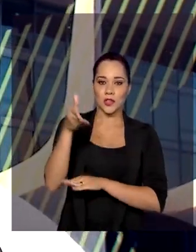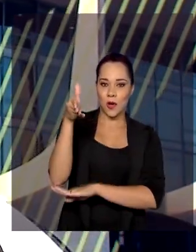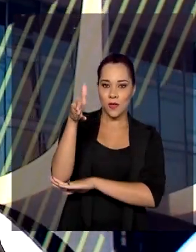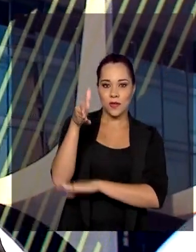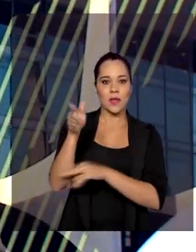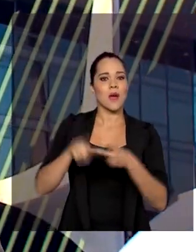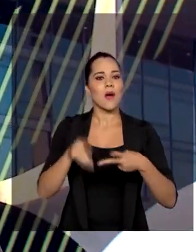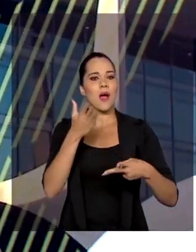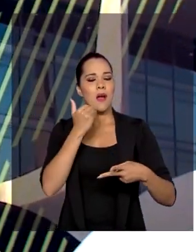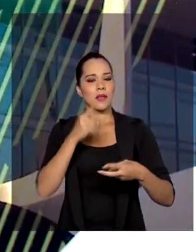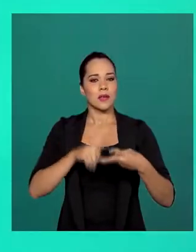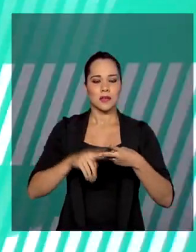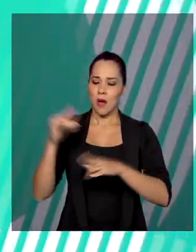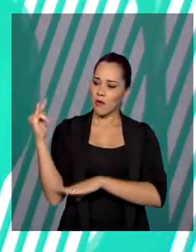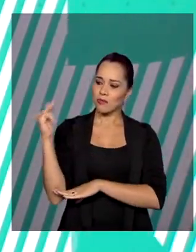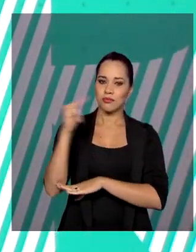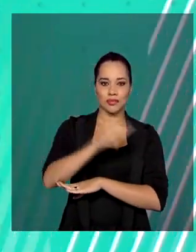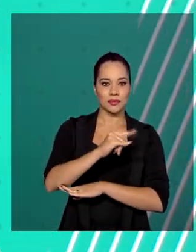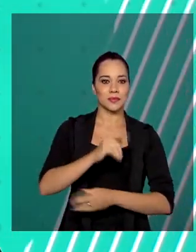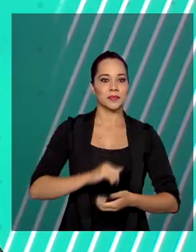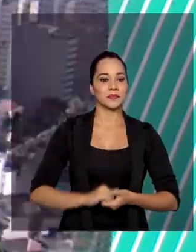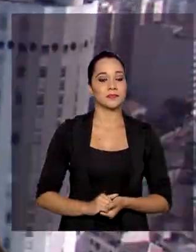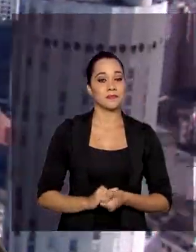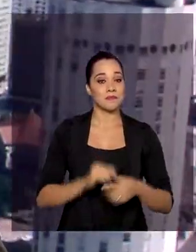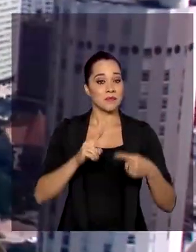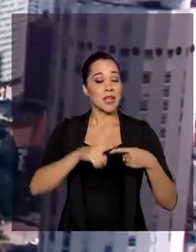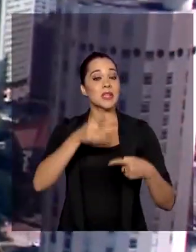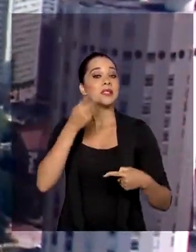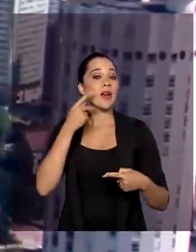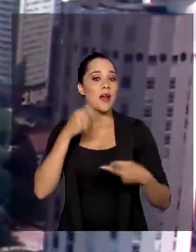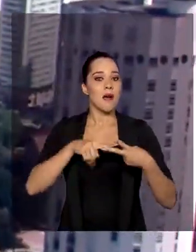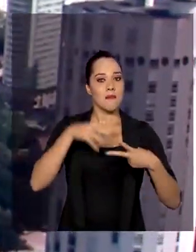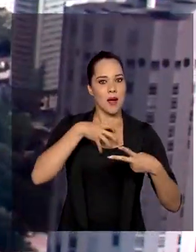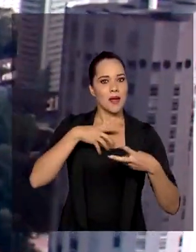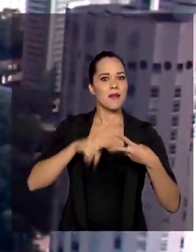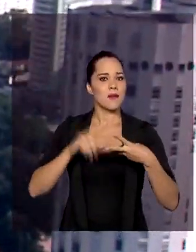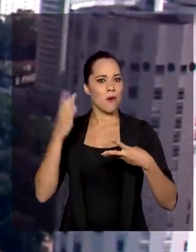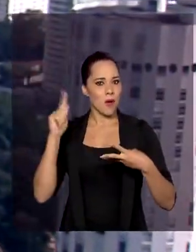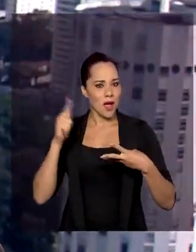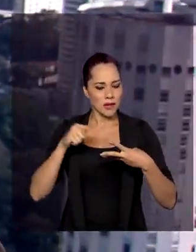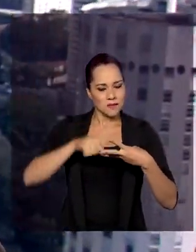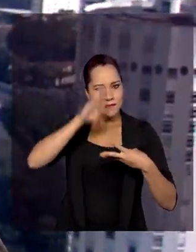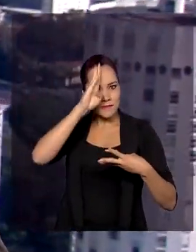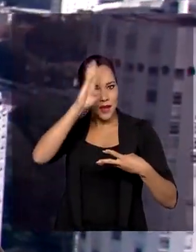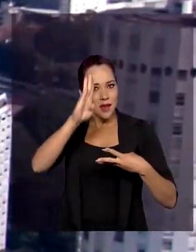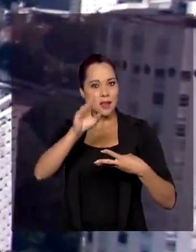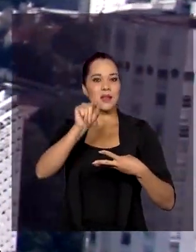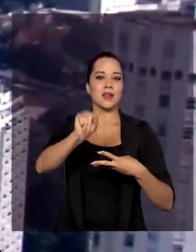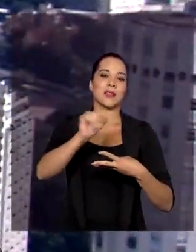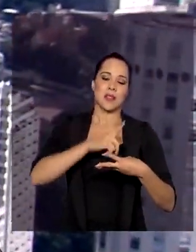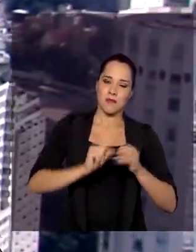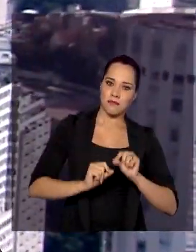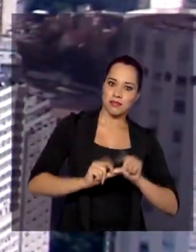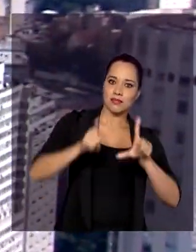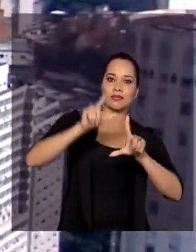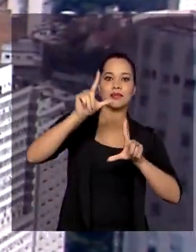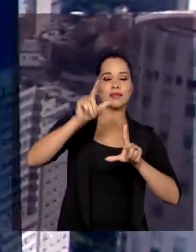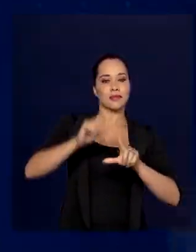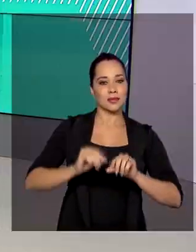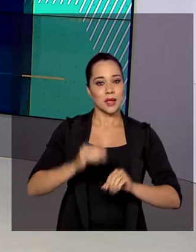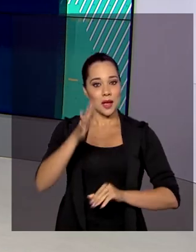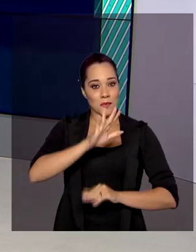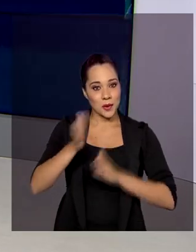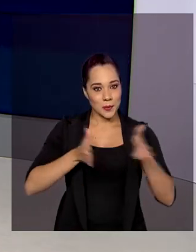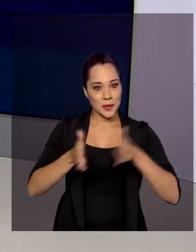alojamento, alimentação e transporte aéreo. Ceará, Bahia e Goiás apresentaram as maiores taxas de crescimento para o período.